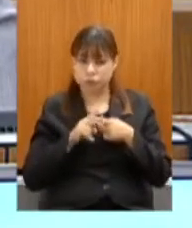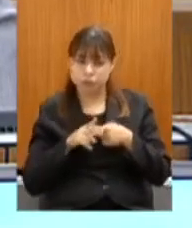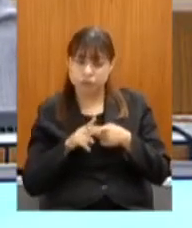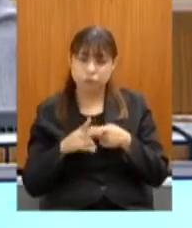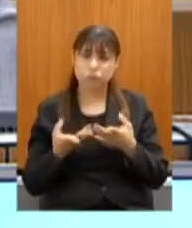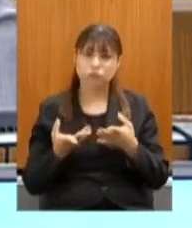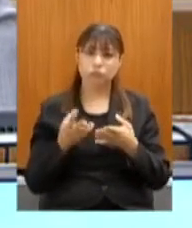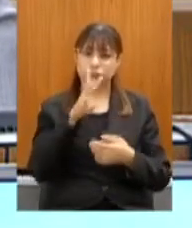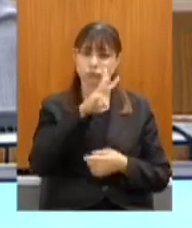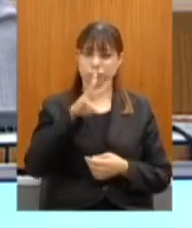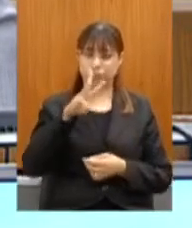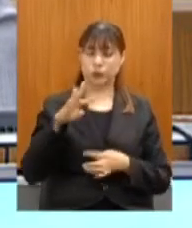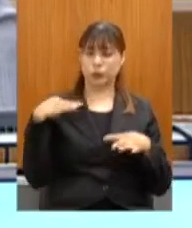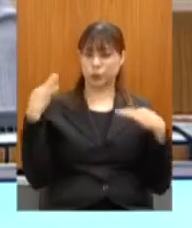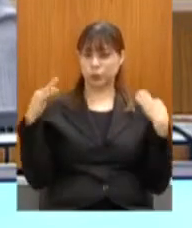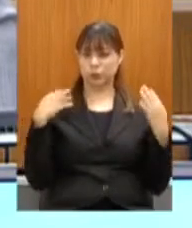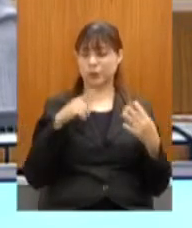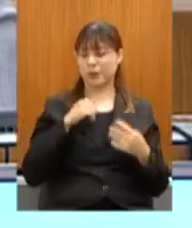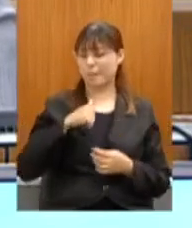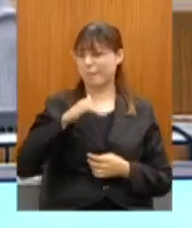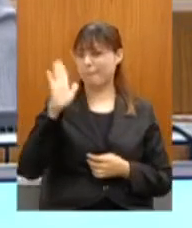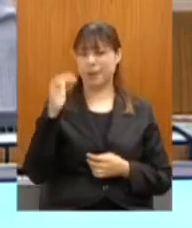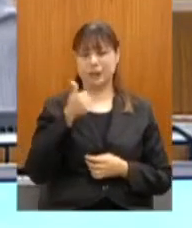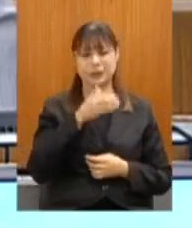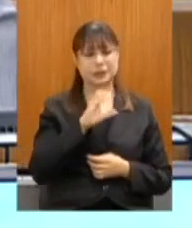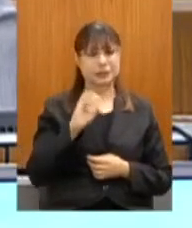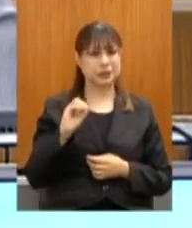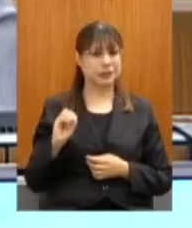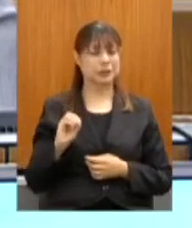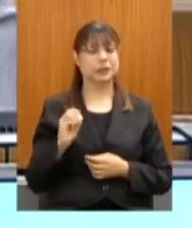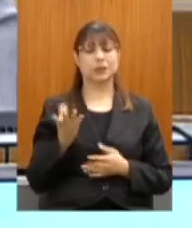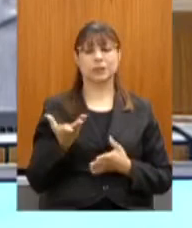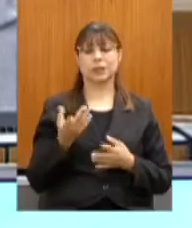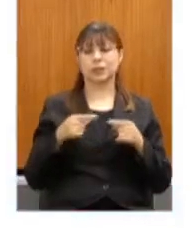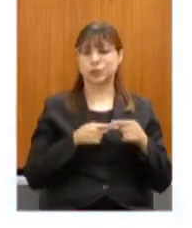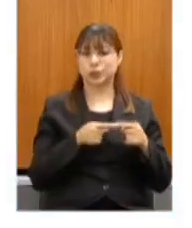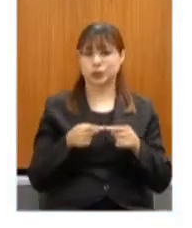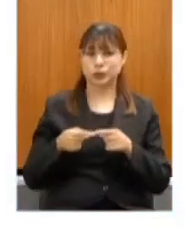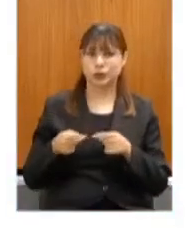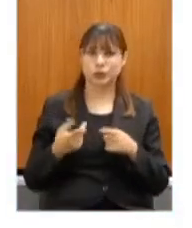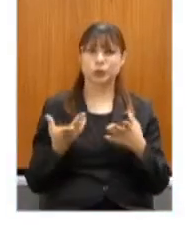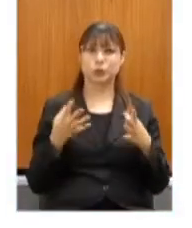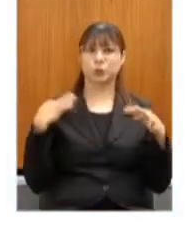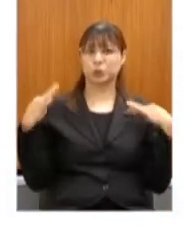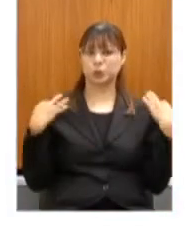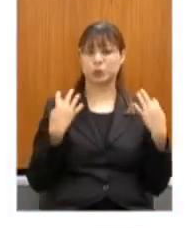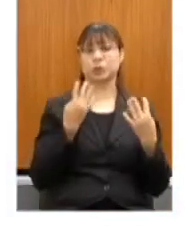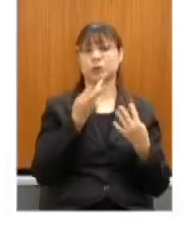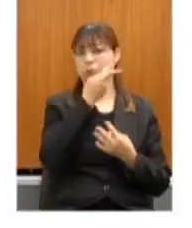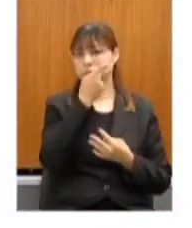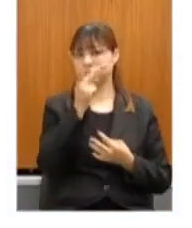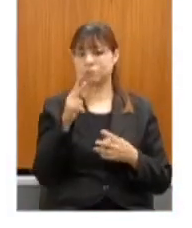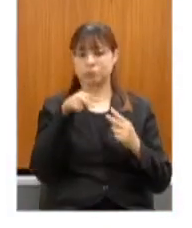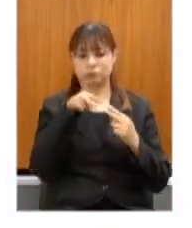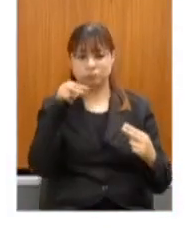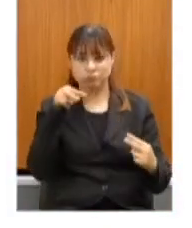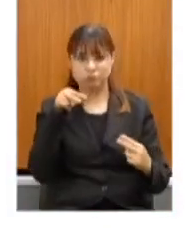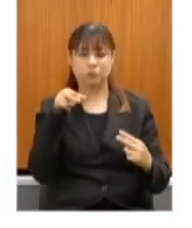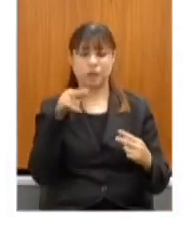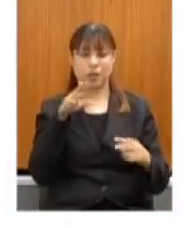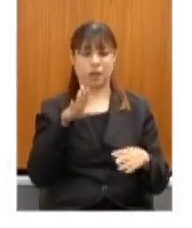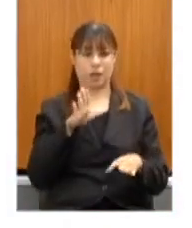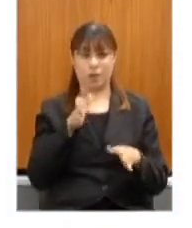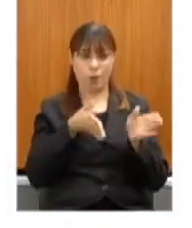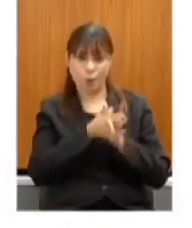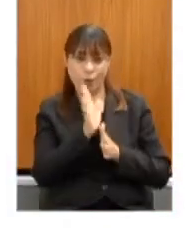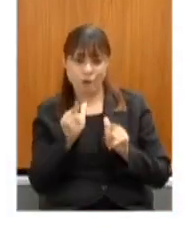portal de turismo. Temos mais de 100 atrativos turísticos disponíveis para visitação virtual, ou seja, mesmo que a pessoa não